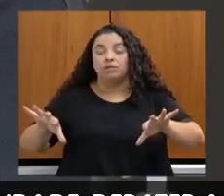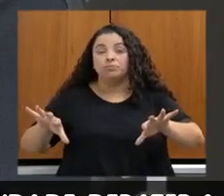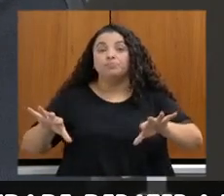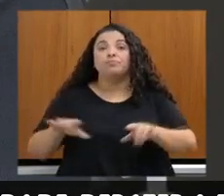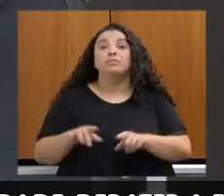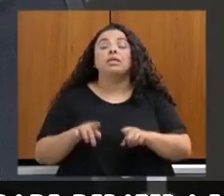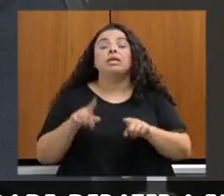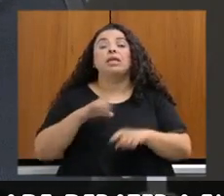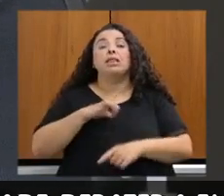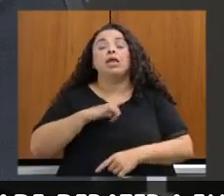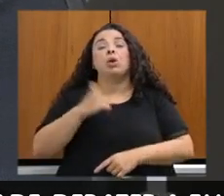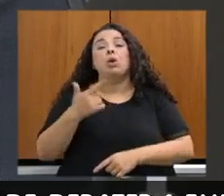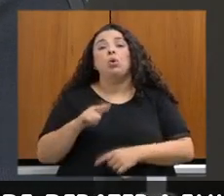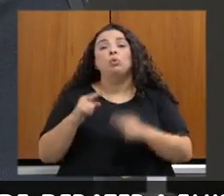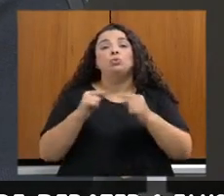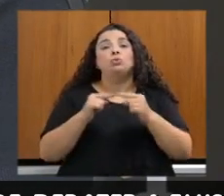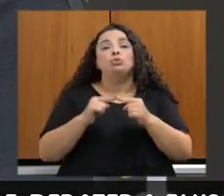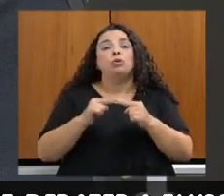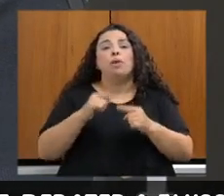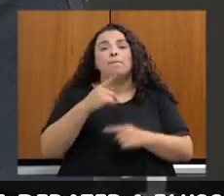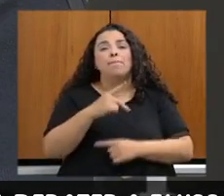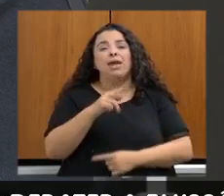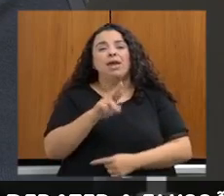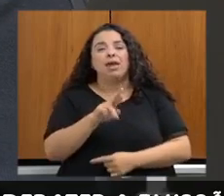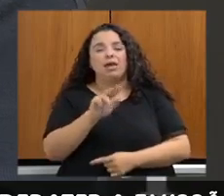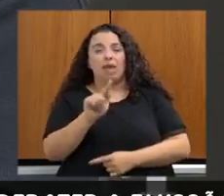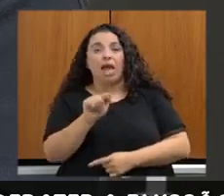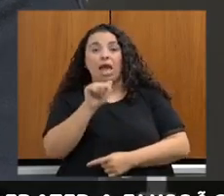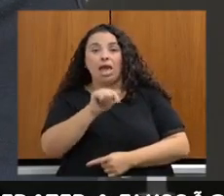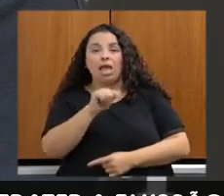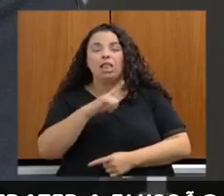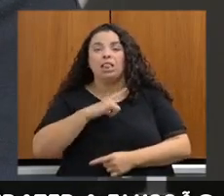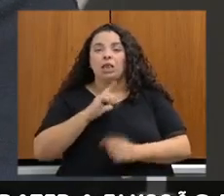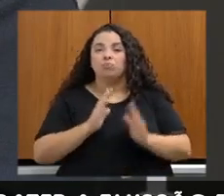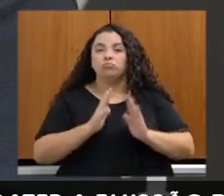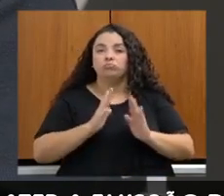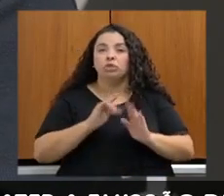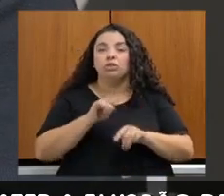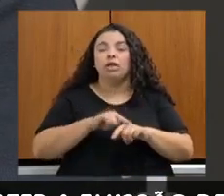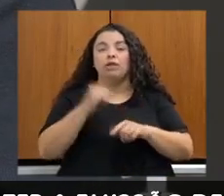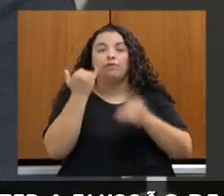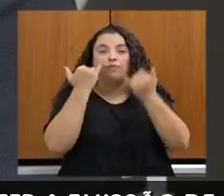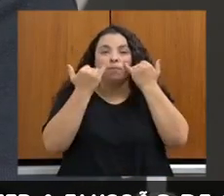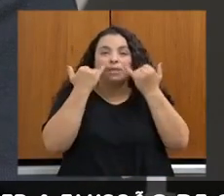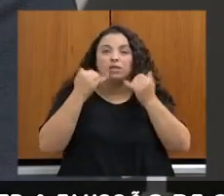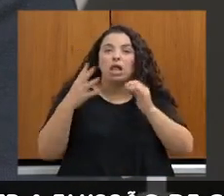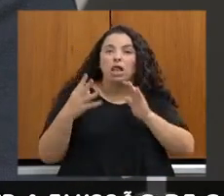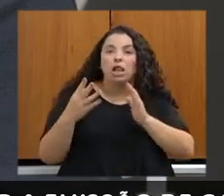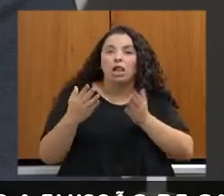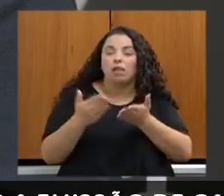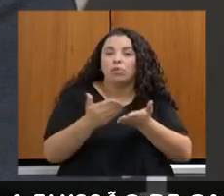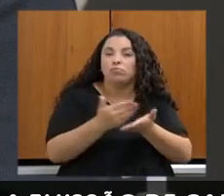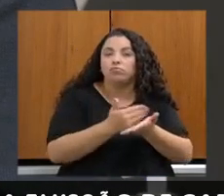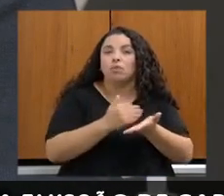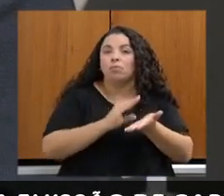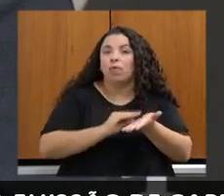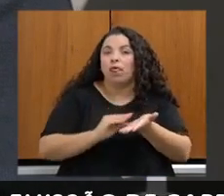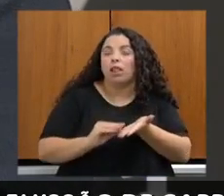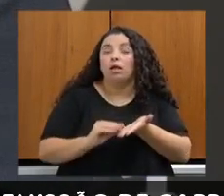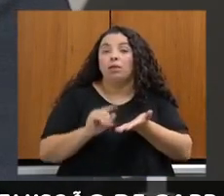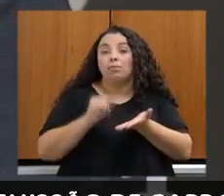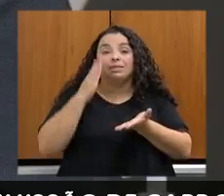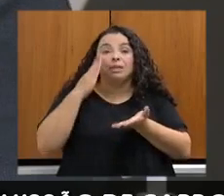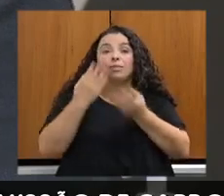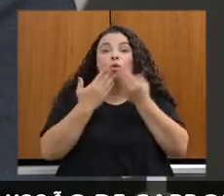E o PRA, ele está numa fase exatamente de massificação da informação e geração desses bancos de áreas